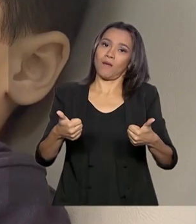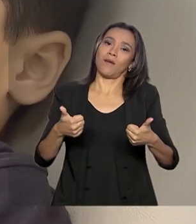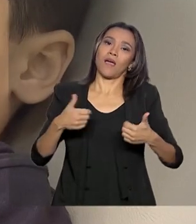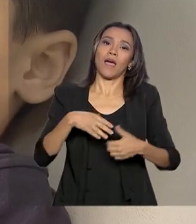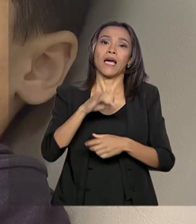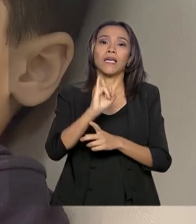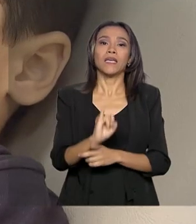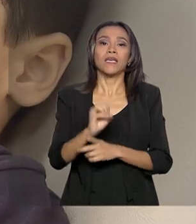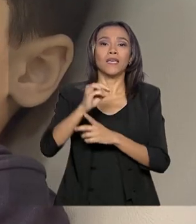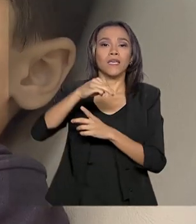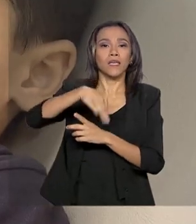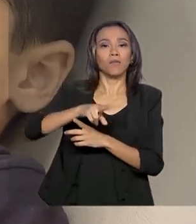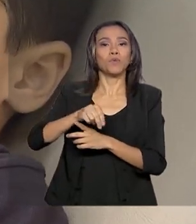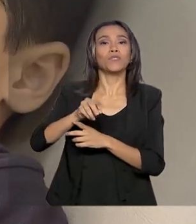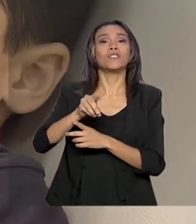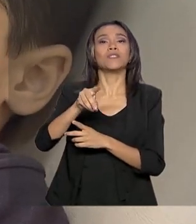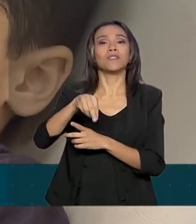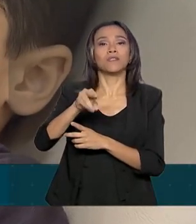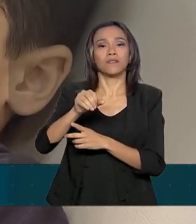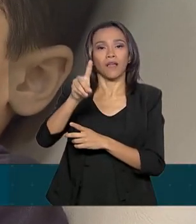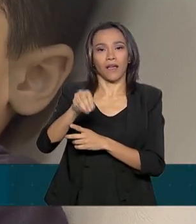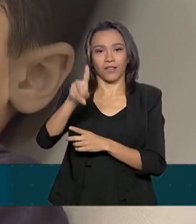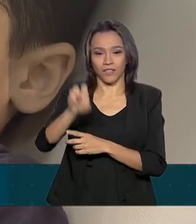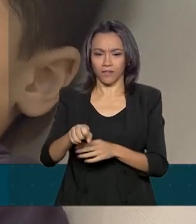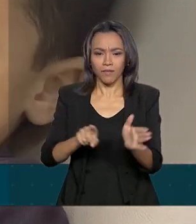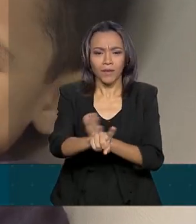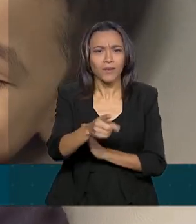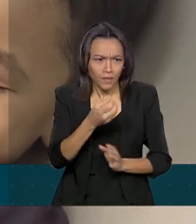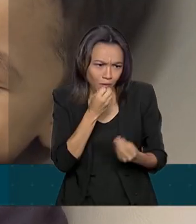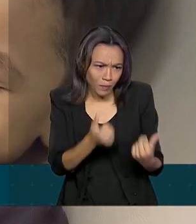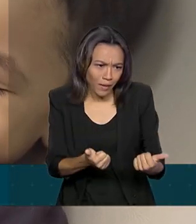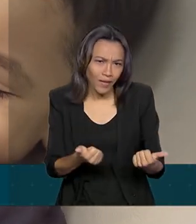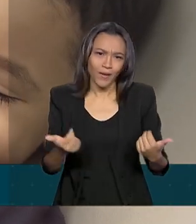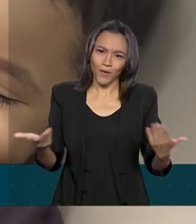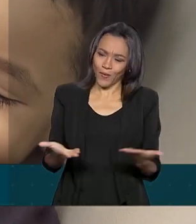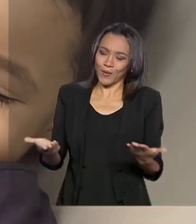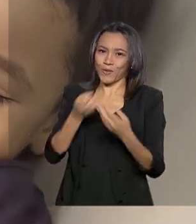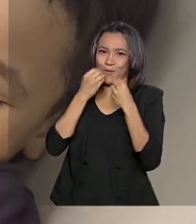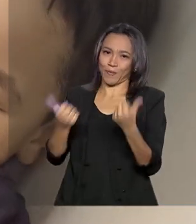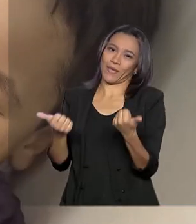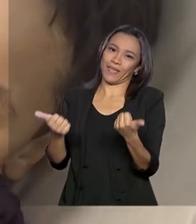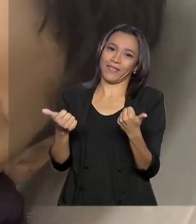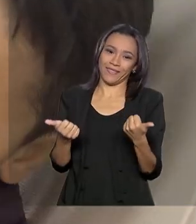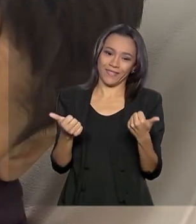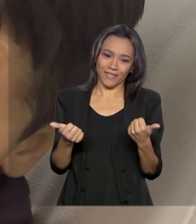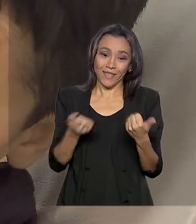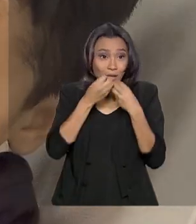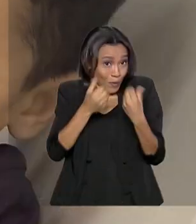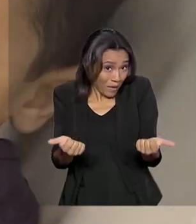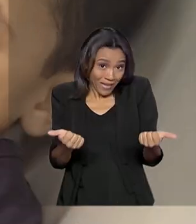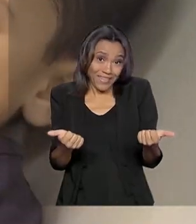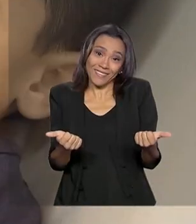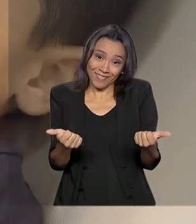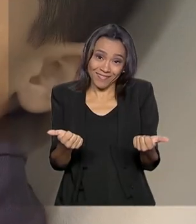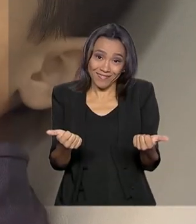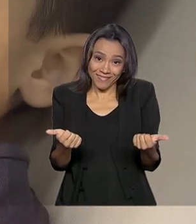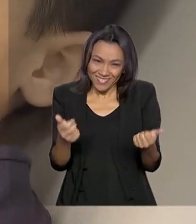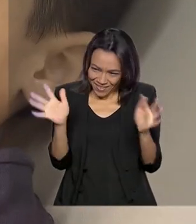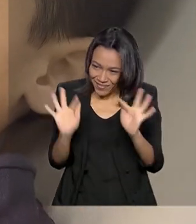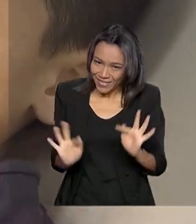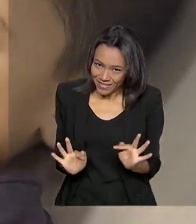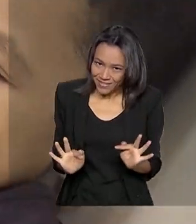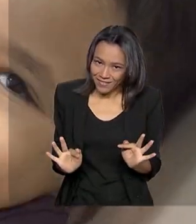Como é que você está hoje? Eu estou bem. Eu estou bem, gente. Eu estou bem. Está